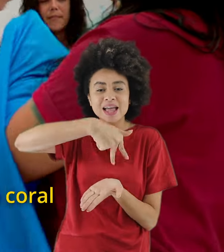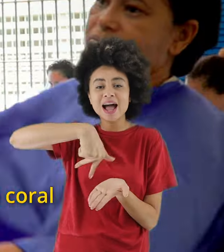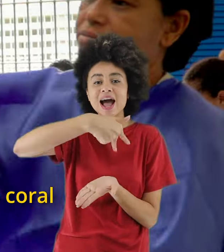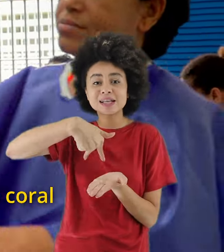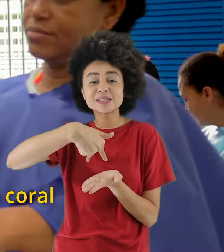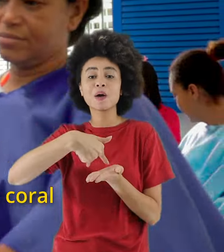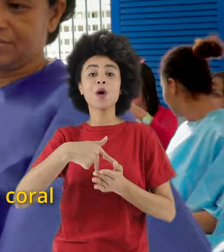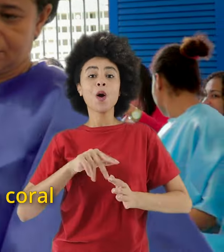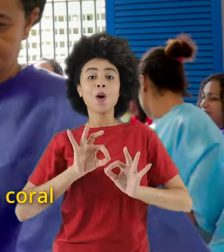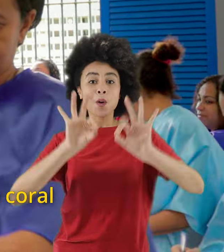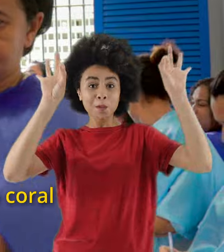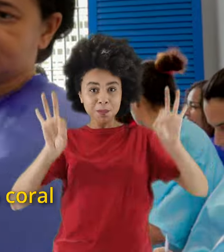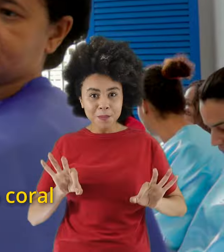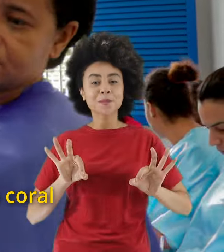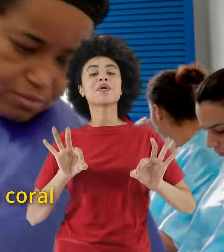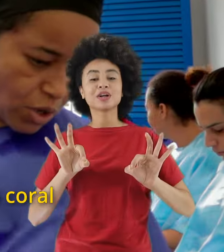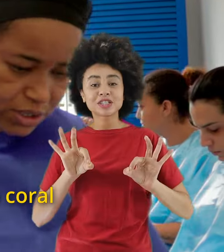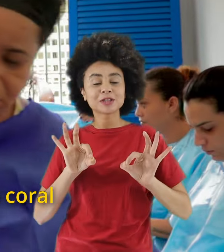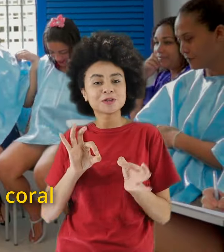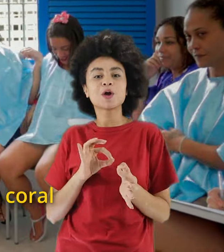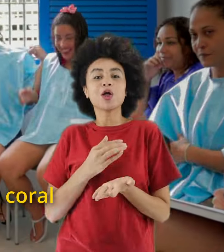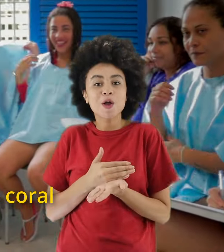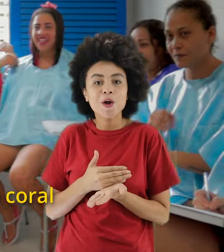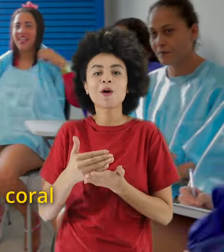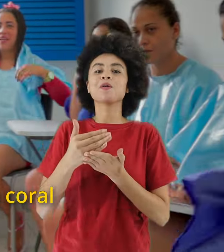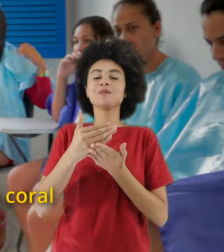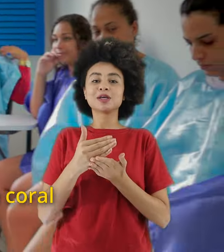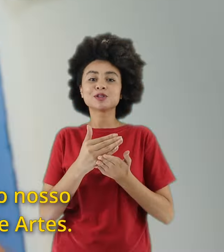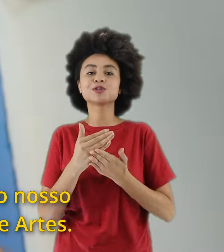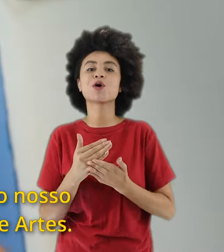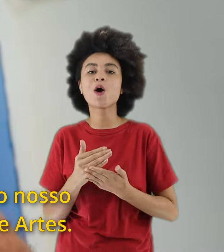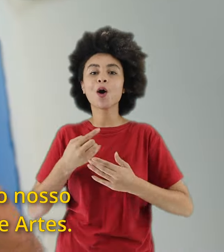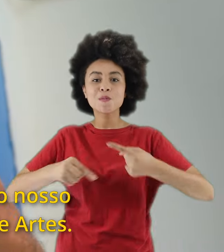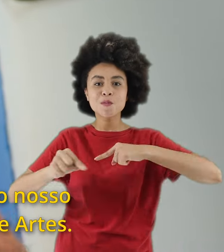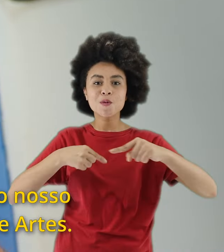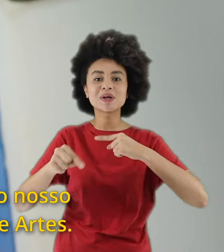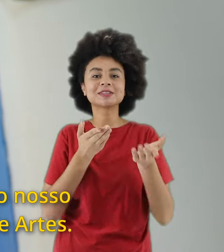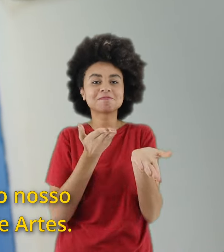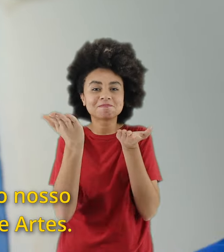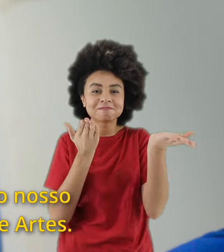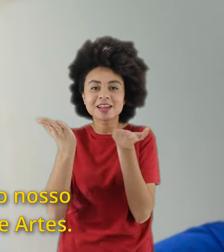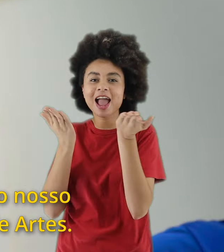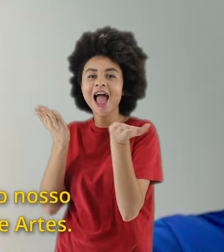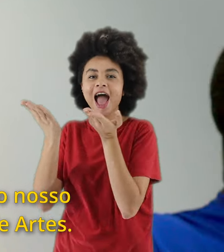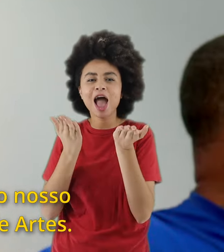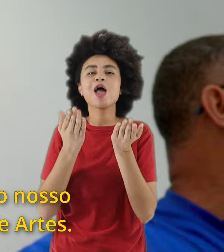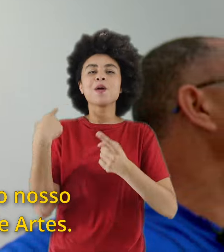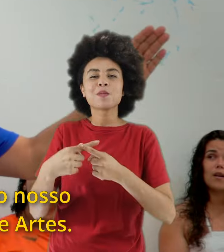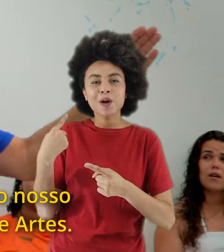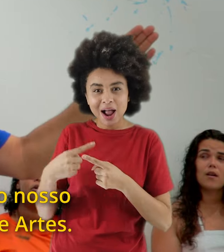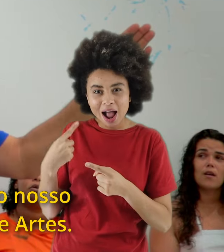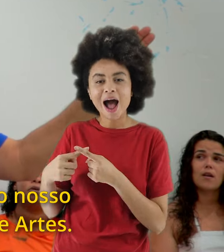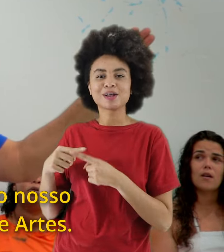O projeto que deu origem ao coral O Canto que Encanta, ele surgiu pela sensibilidade do